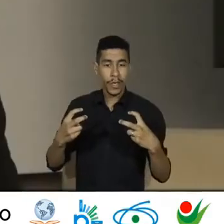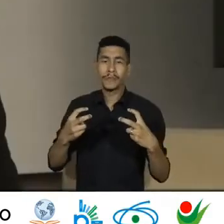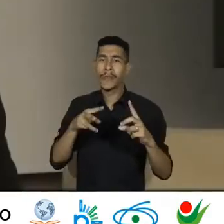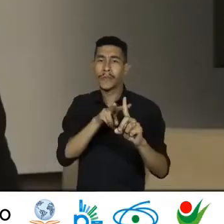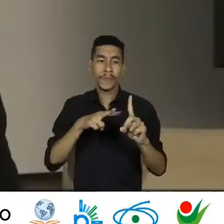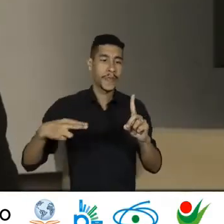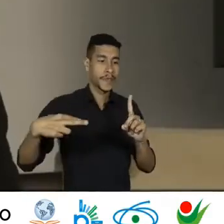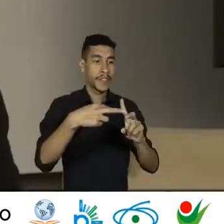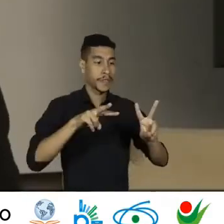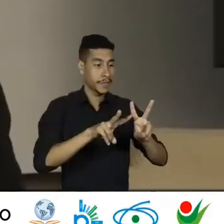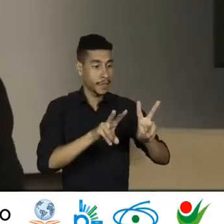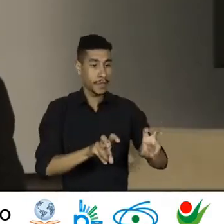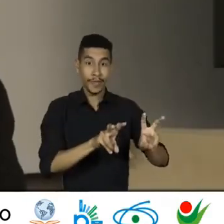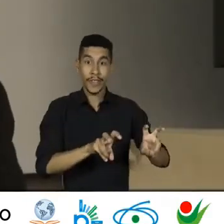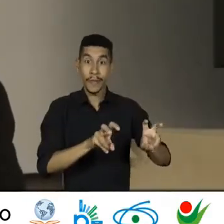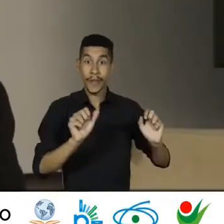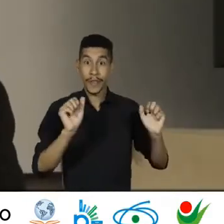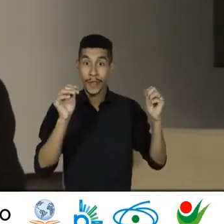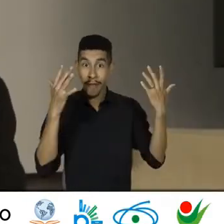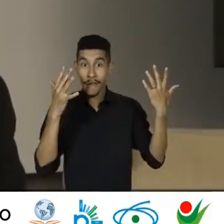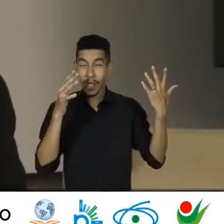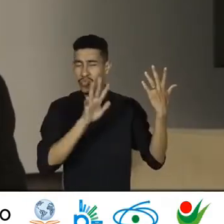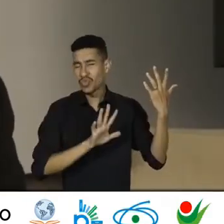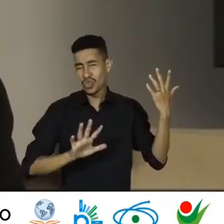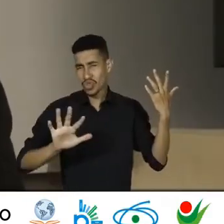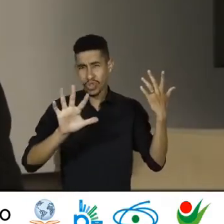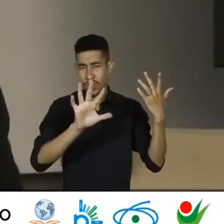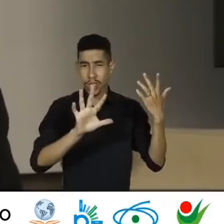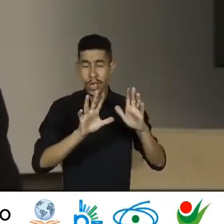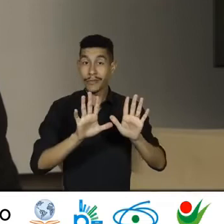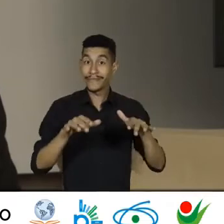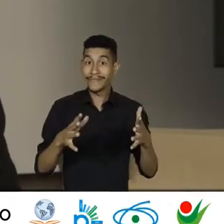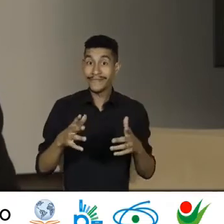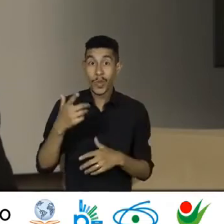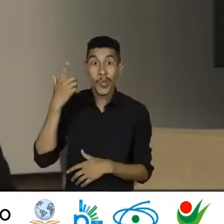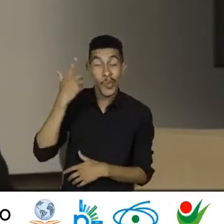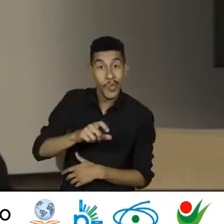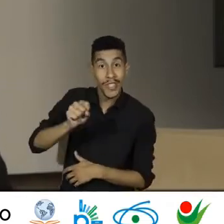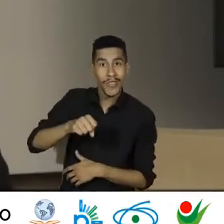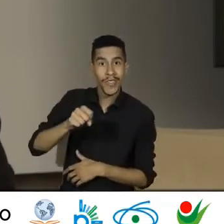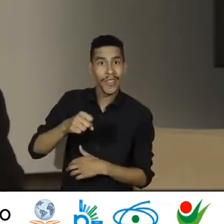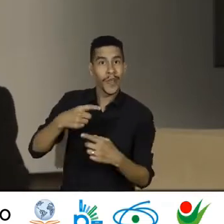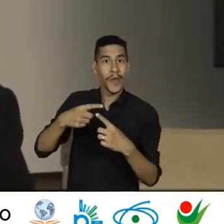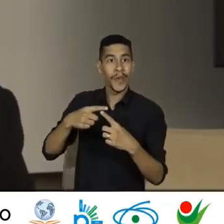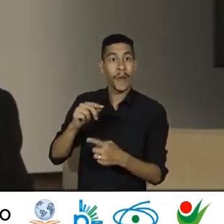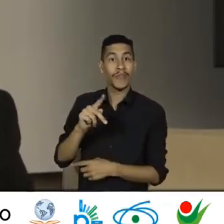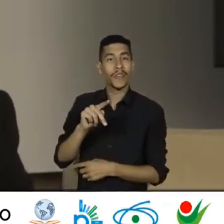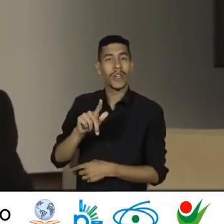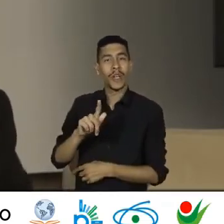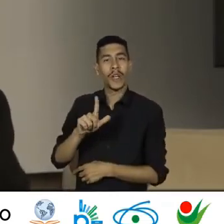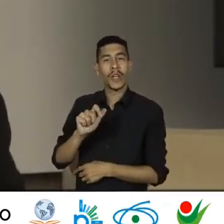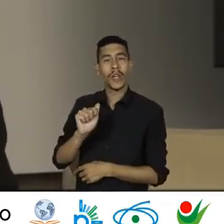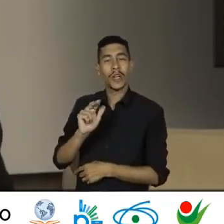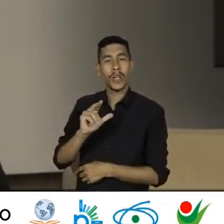Dessa temática Do evento Como um todo E conseguimos Através Da professora Glaucia Que